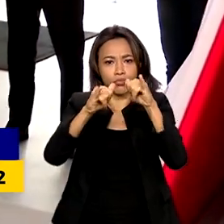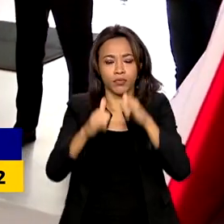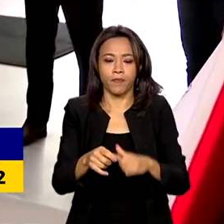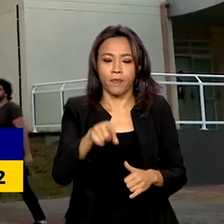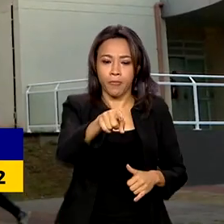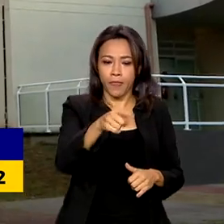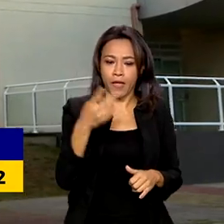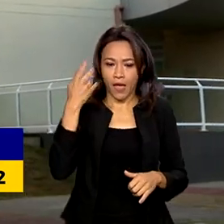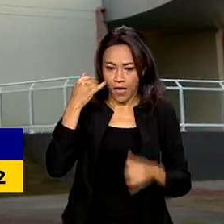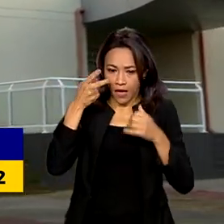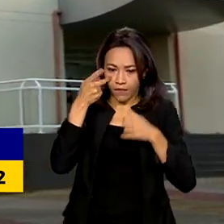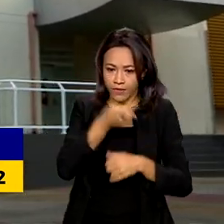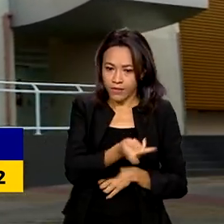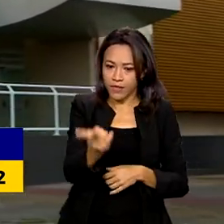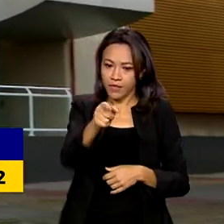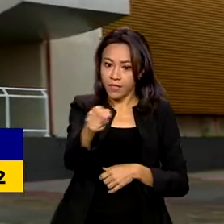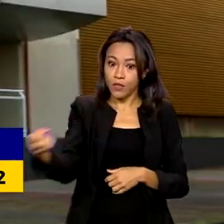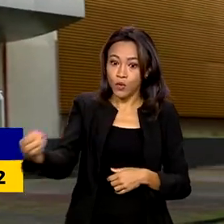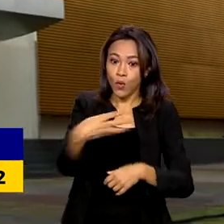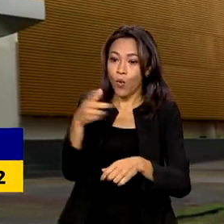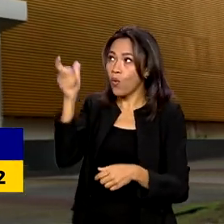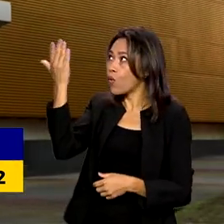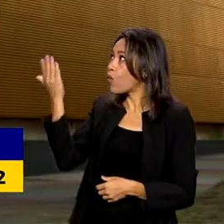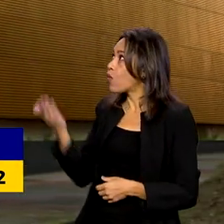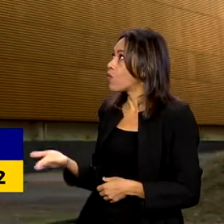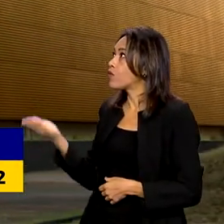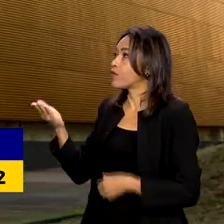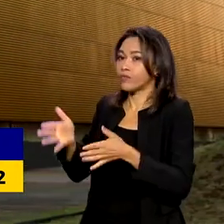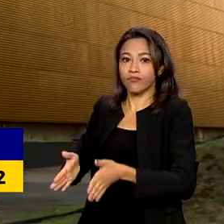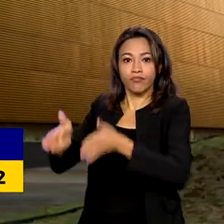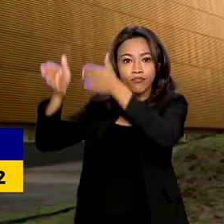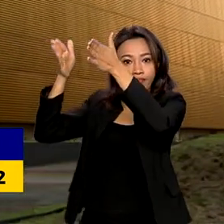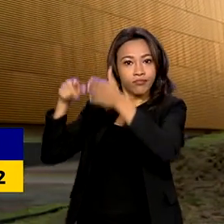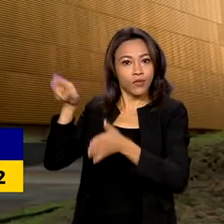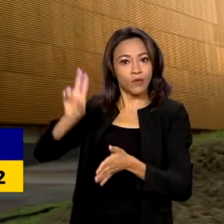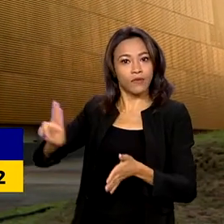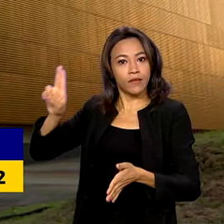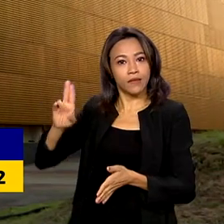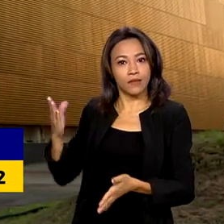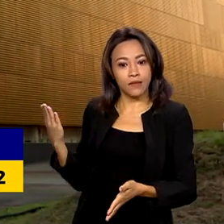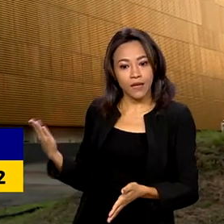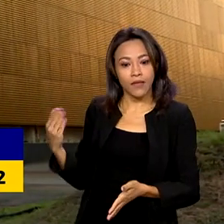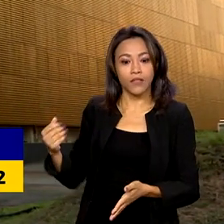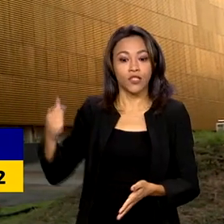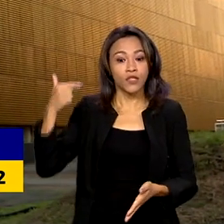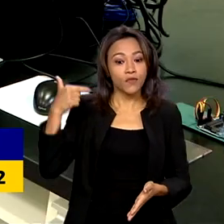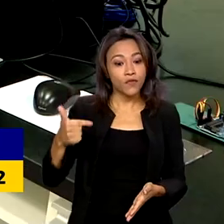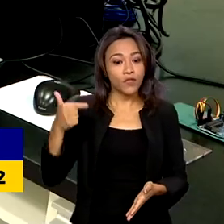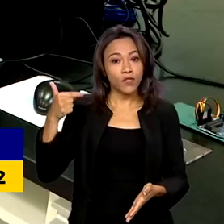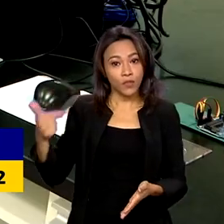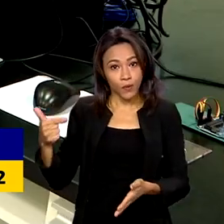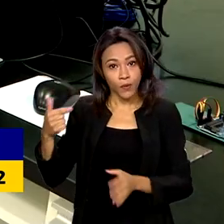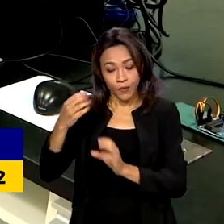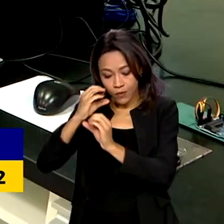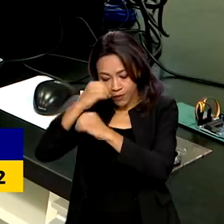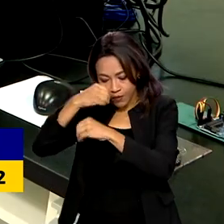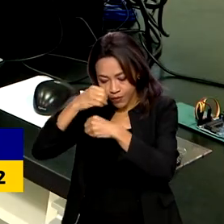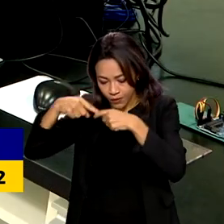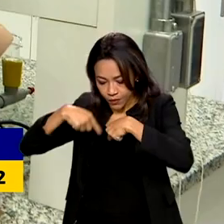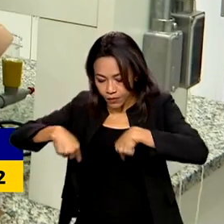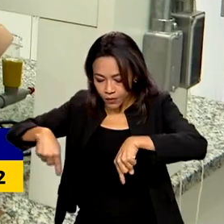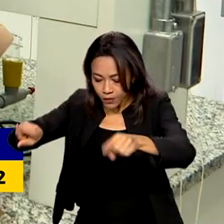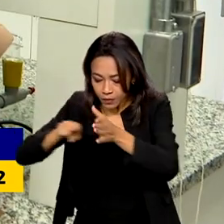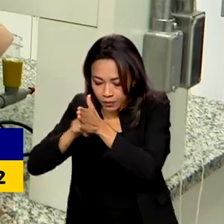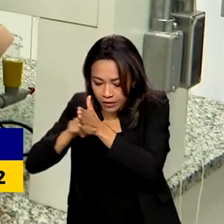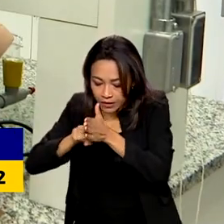começou pelo novo prédio da Universidade Federal do ABC, um complexo de 22 laboratórios científicos em